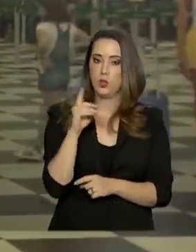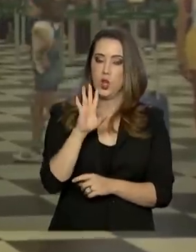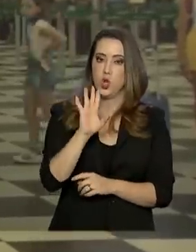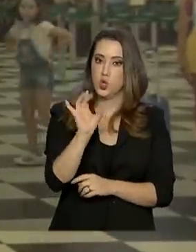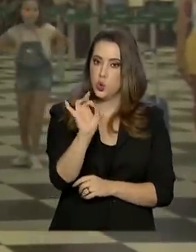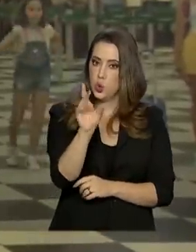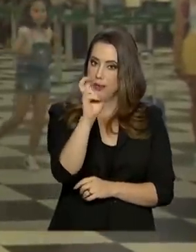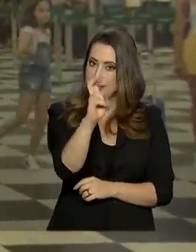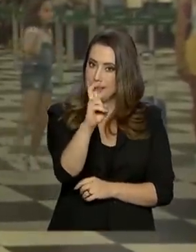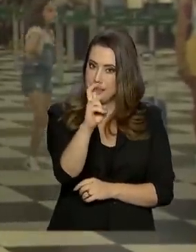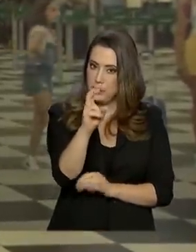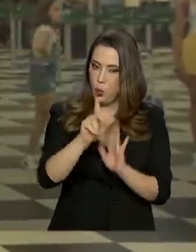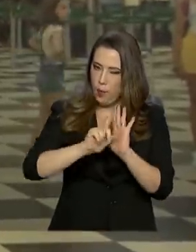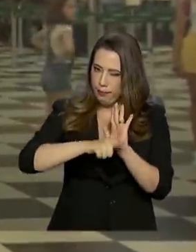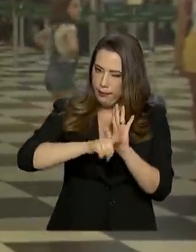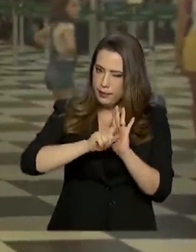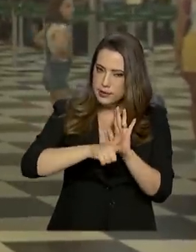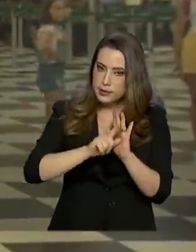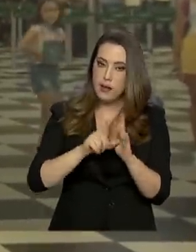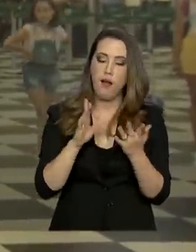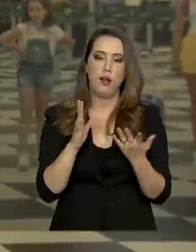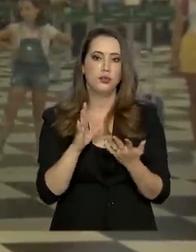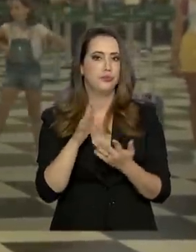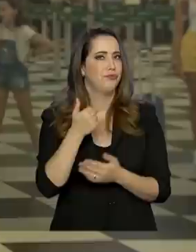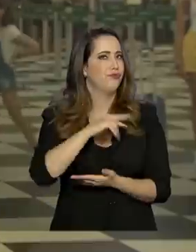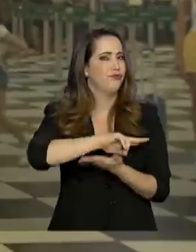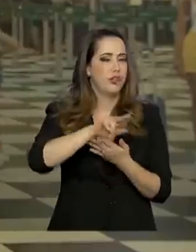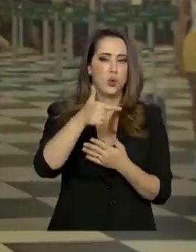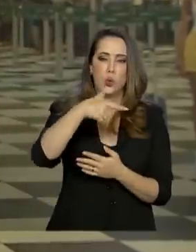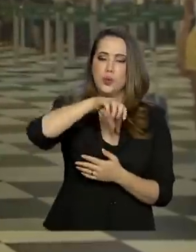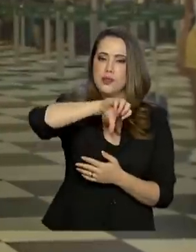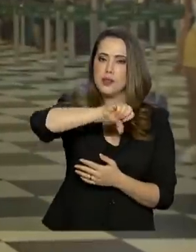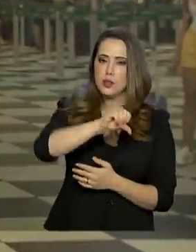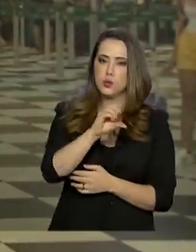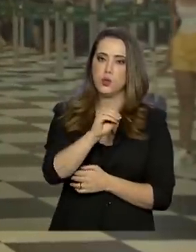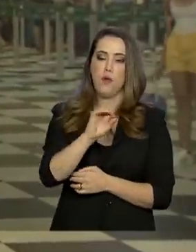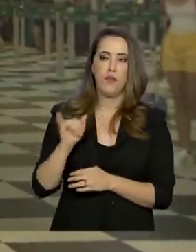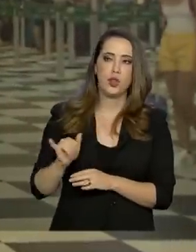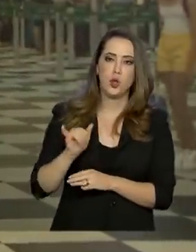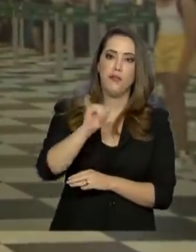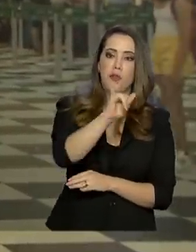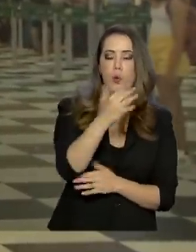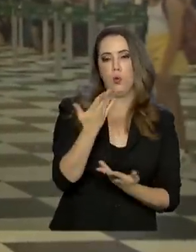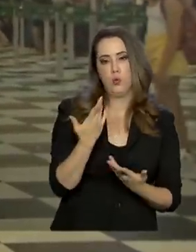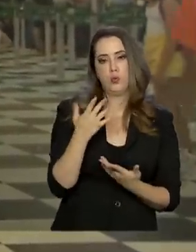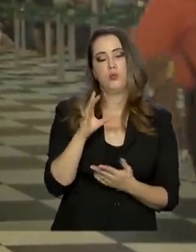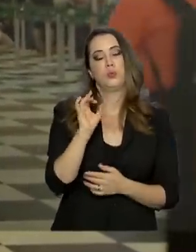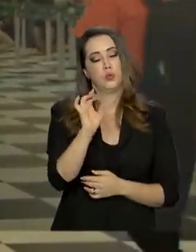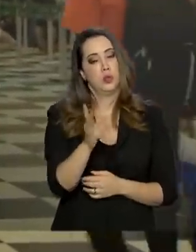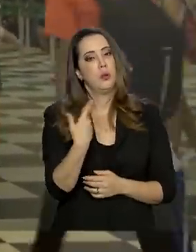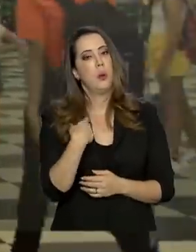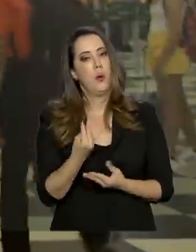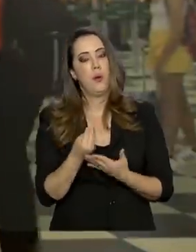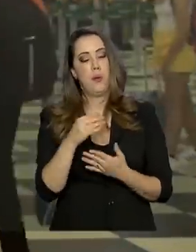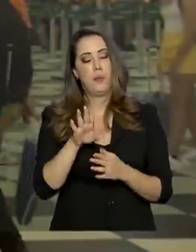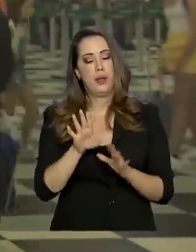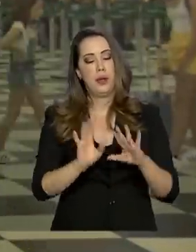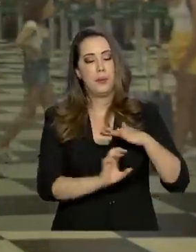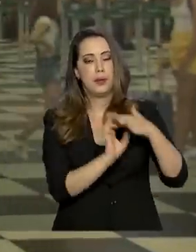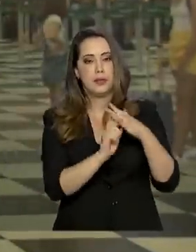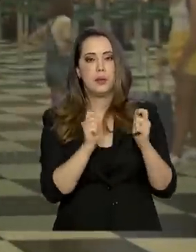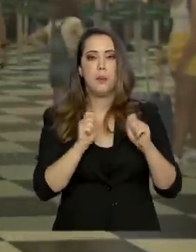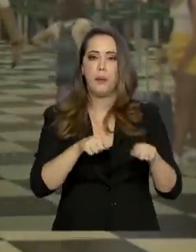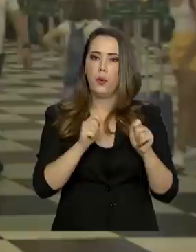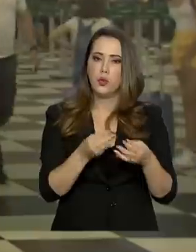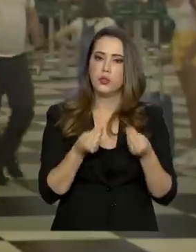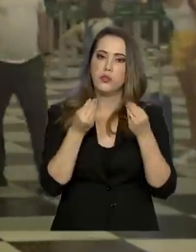e 90 voos. Lembrando que, nesses casos, a companhia aérea deve prestar informações e também auxílio como alimentação depois de duas